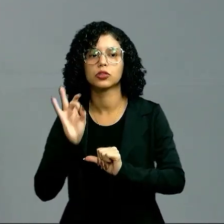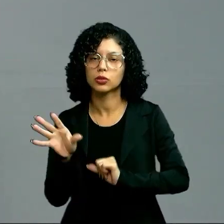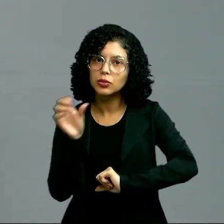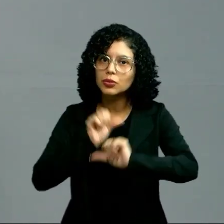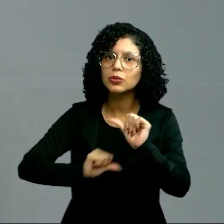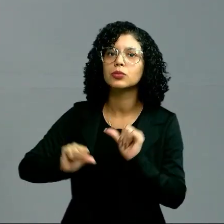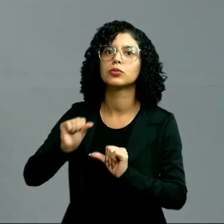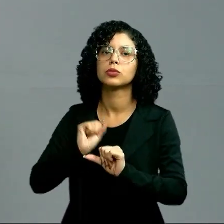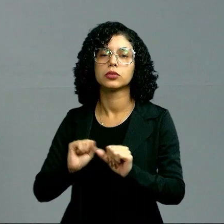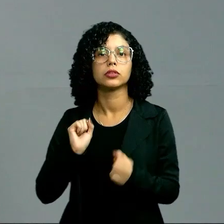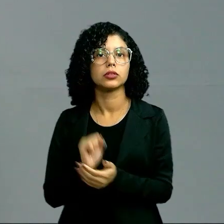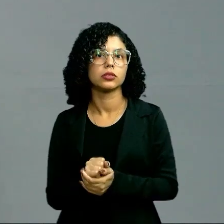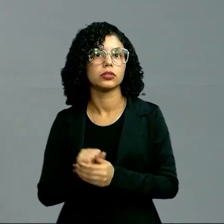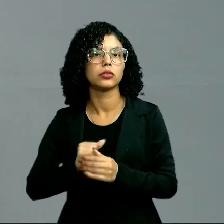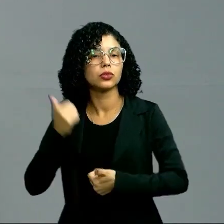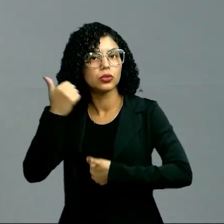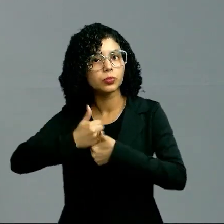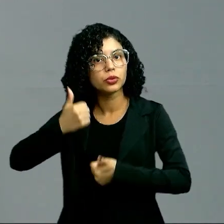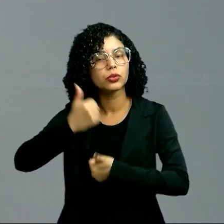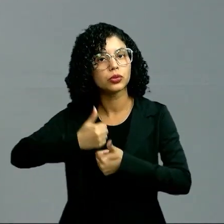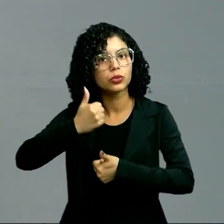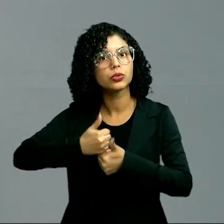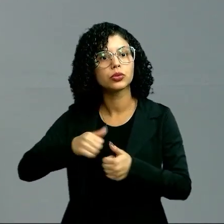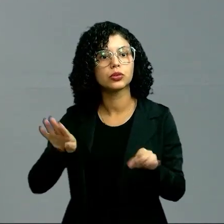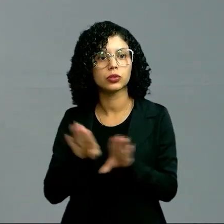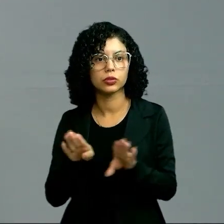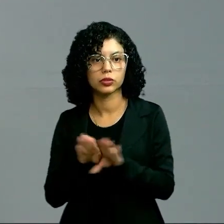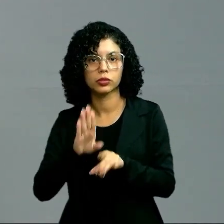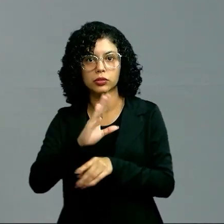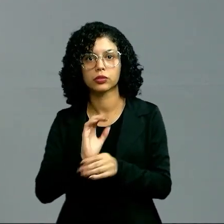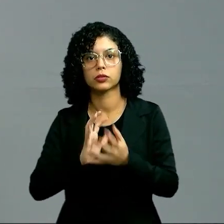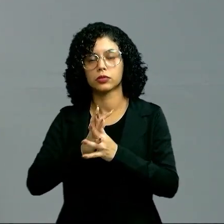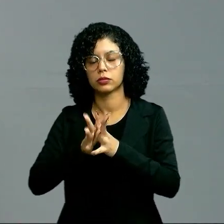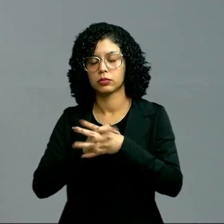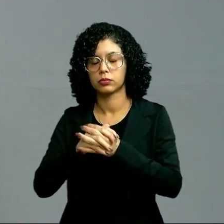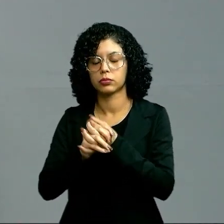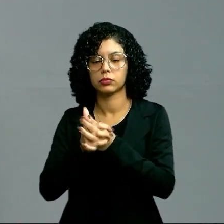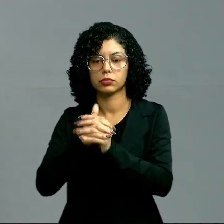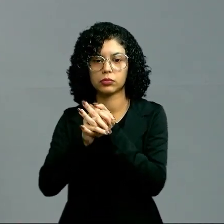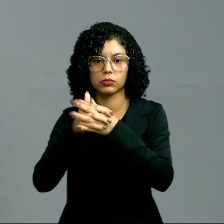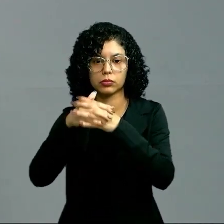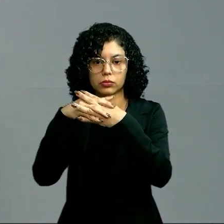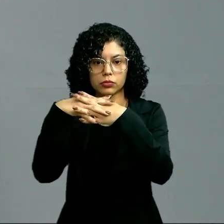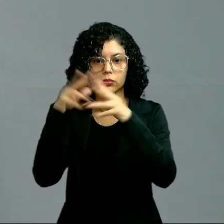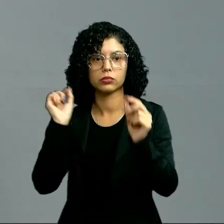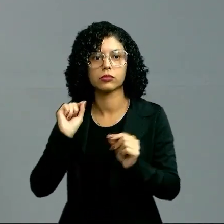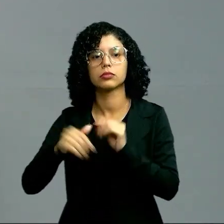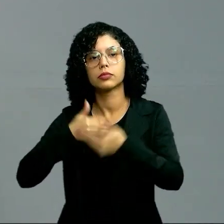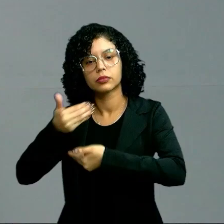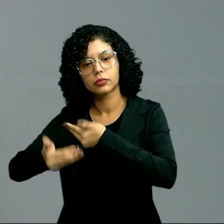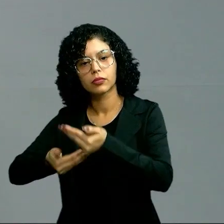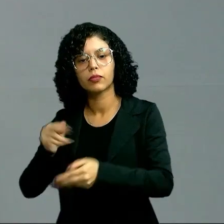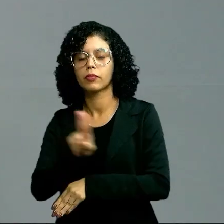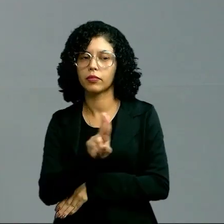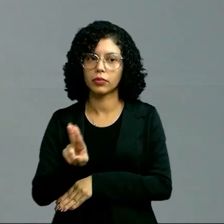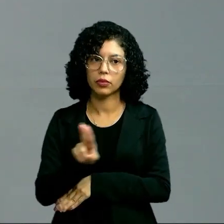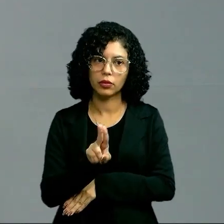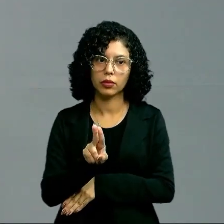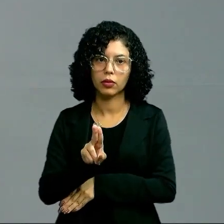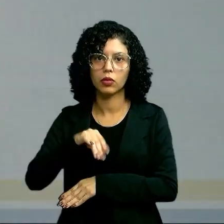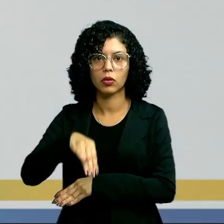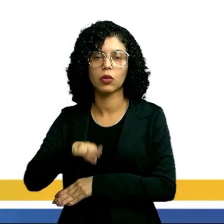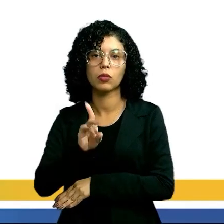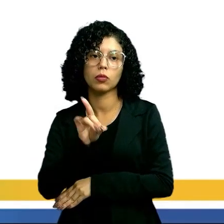essas mudanças, essas substituições desse exoesqueleto, ele vai sofrer processos chamados de